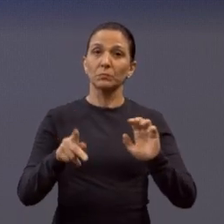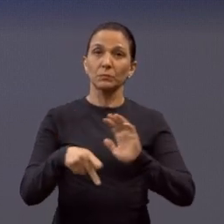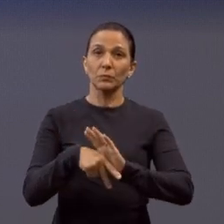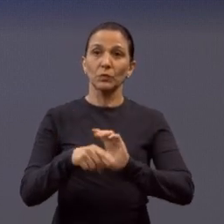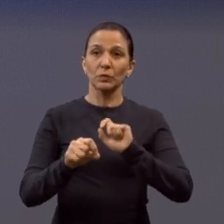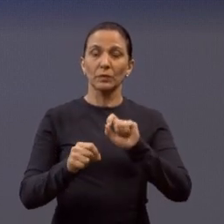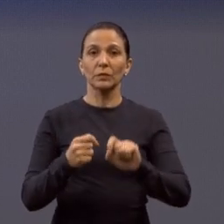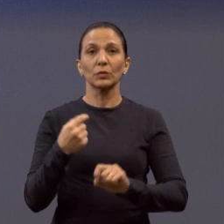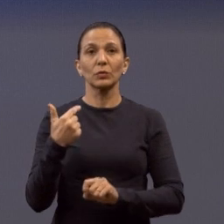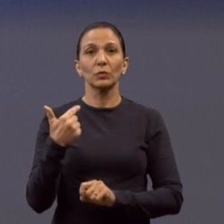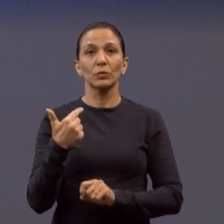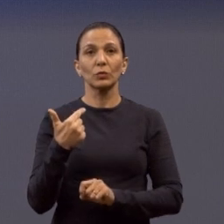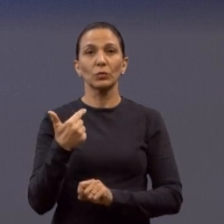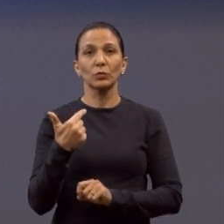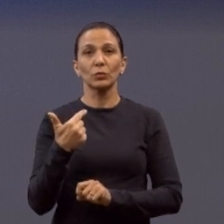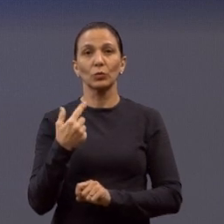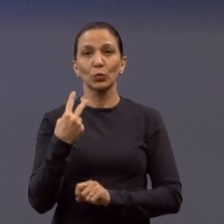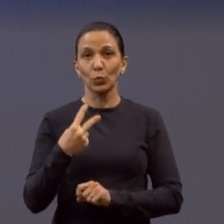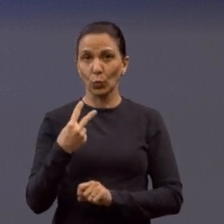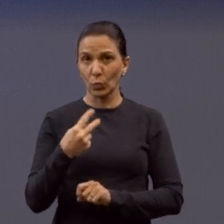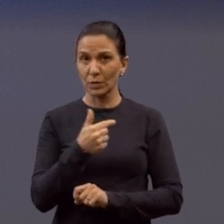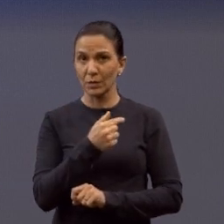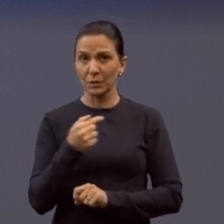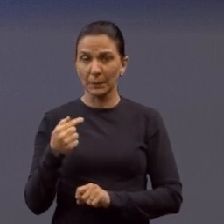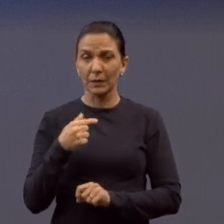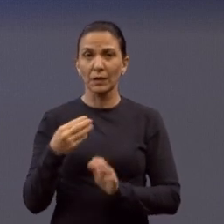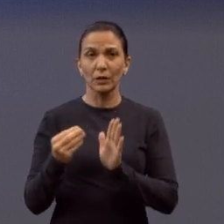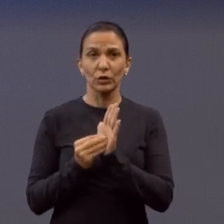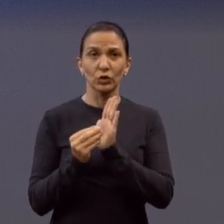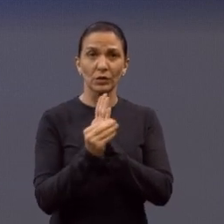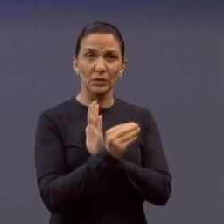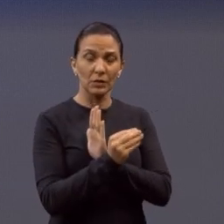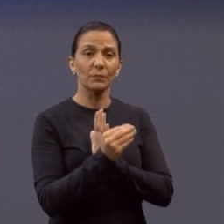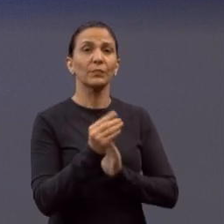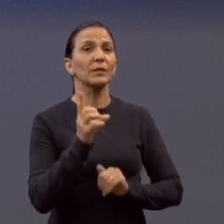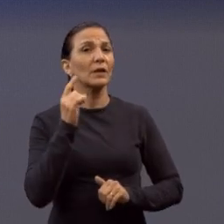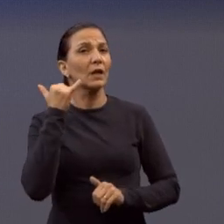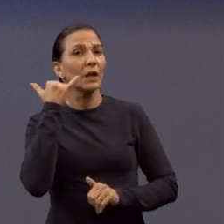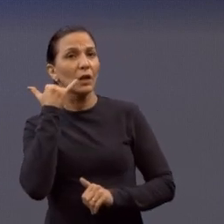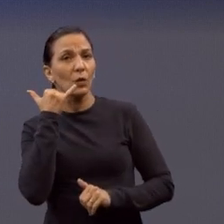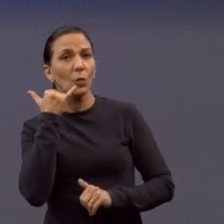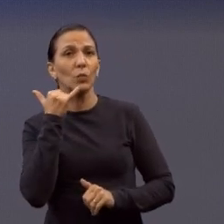Faz duas semanas que a gente também fez a indicação, a gente primeiro ligou para o DAE,